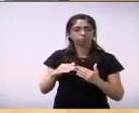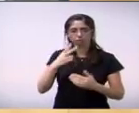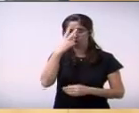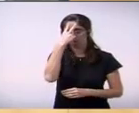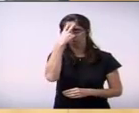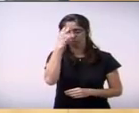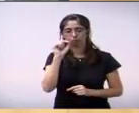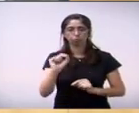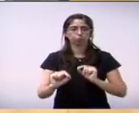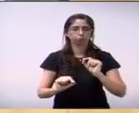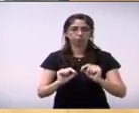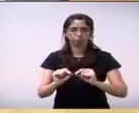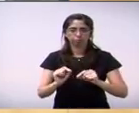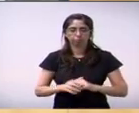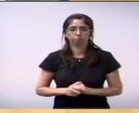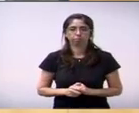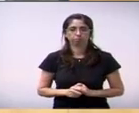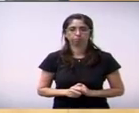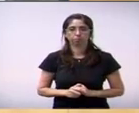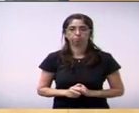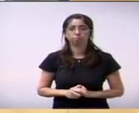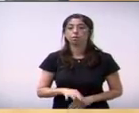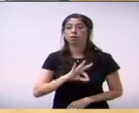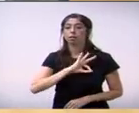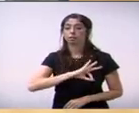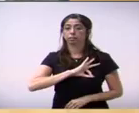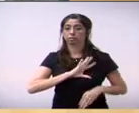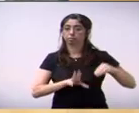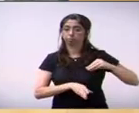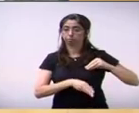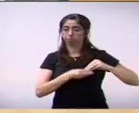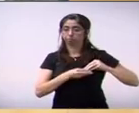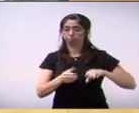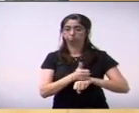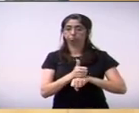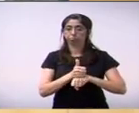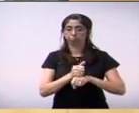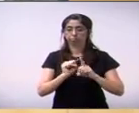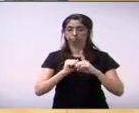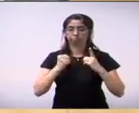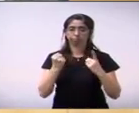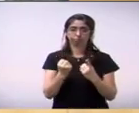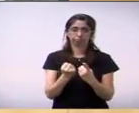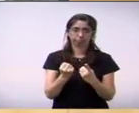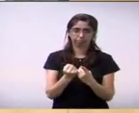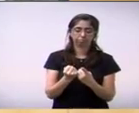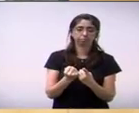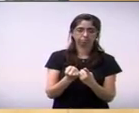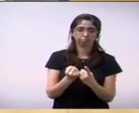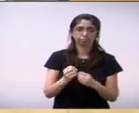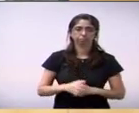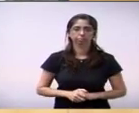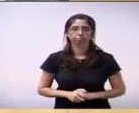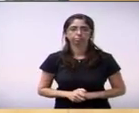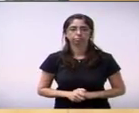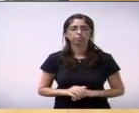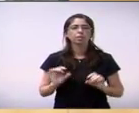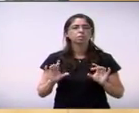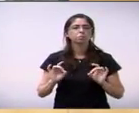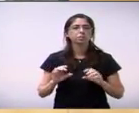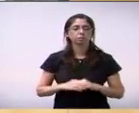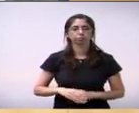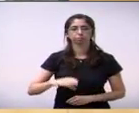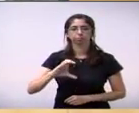fala sobre a o adicional de periculosidade e solidariedade aos profissionais da centro social principalmente que trabalham no